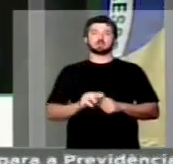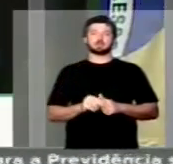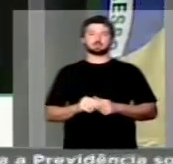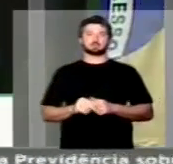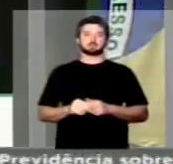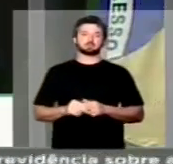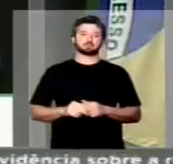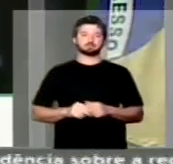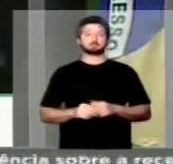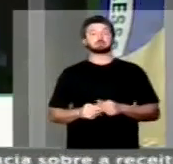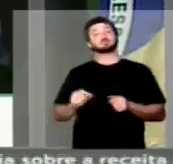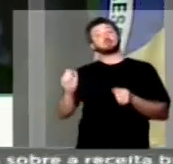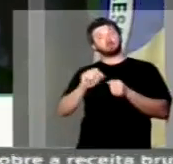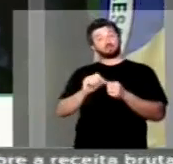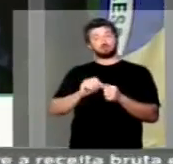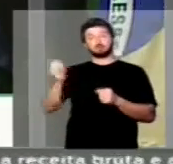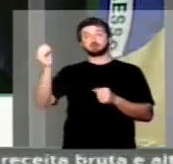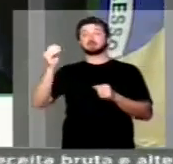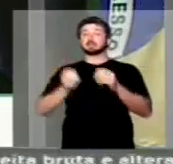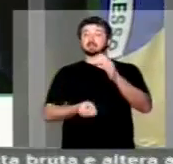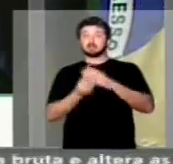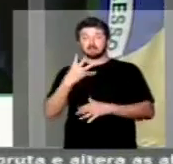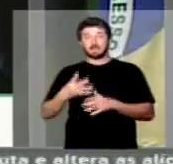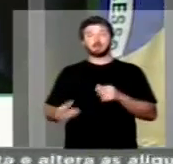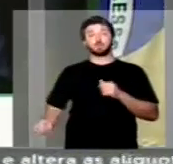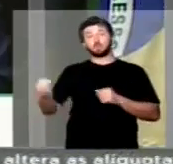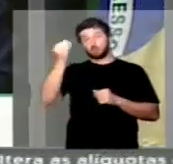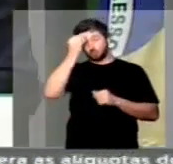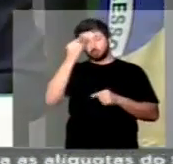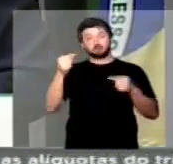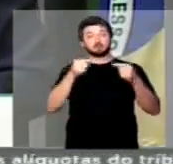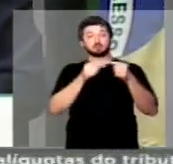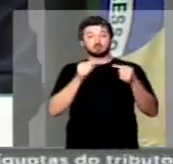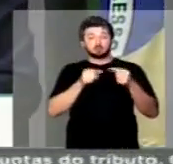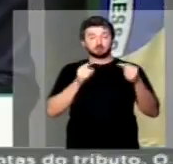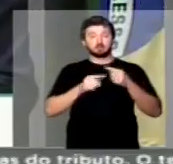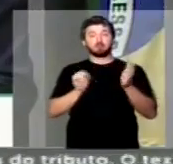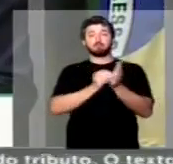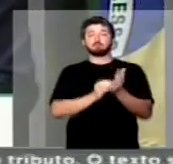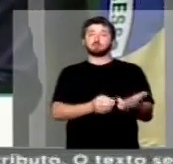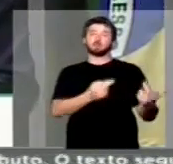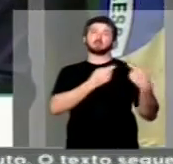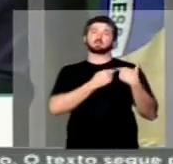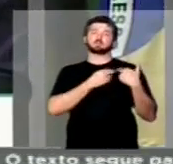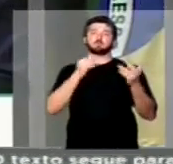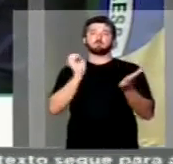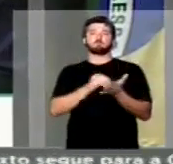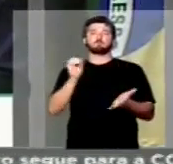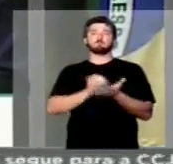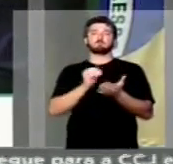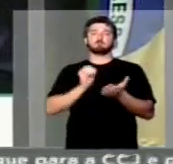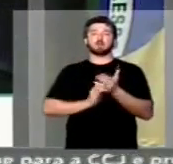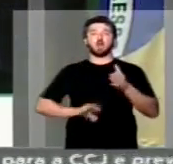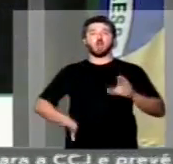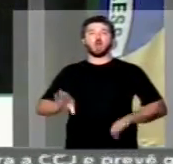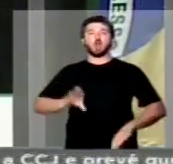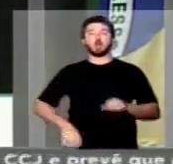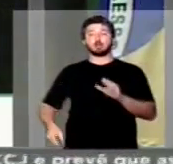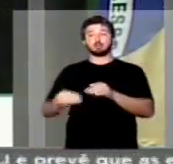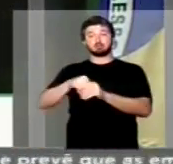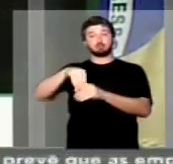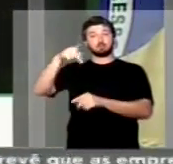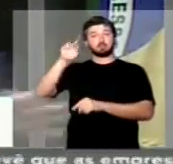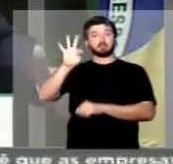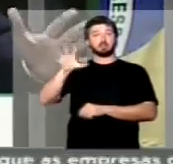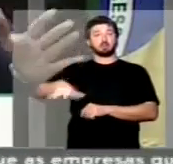construído, constituído com base na irresponsabilidade e na corrupção do PT.